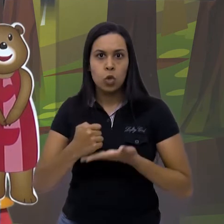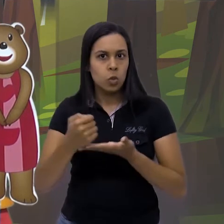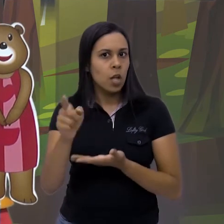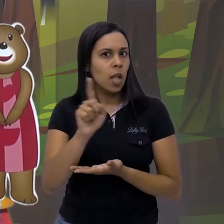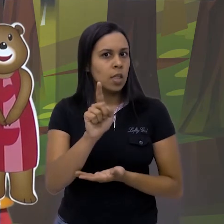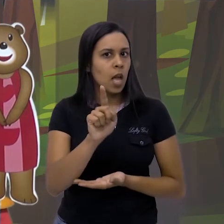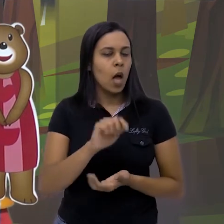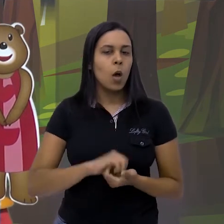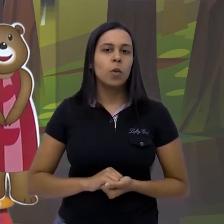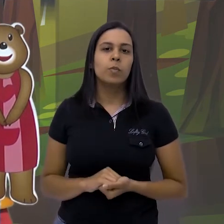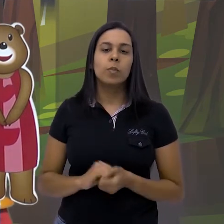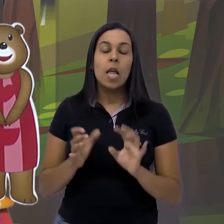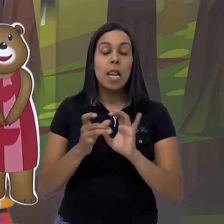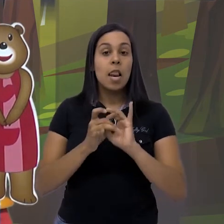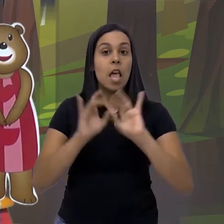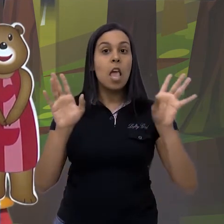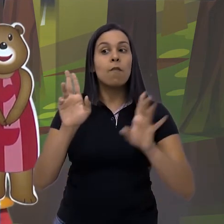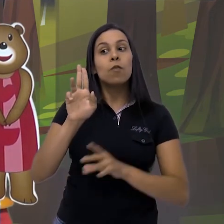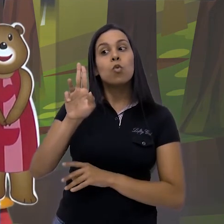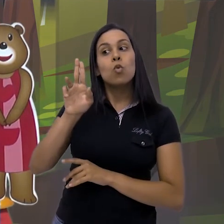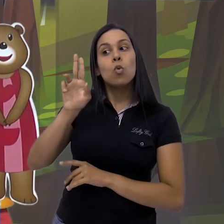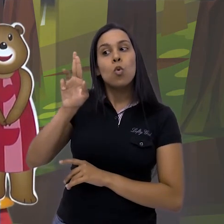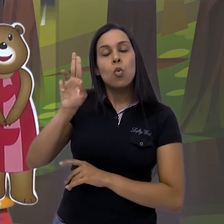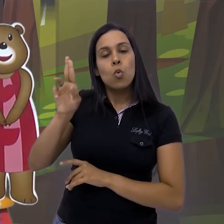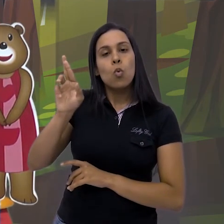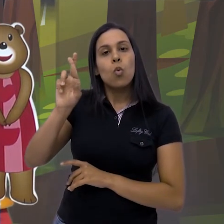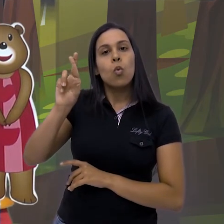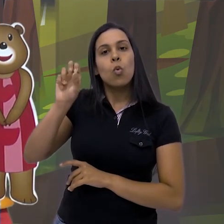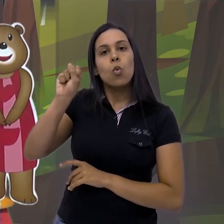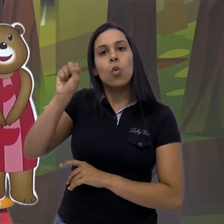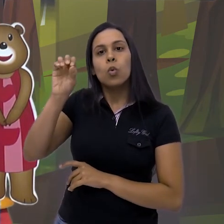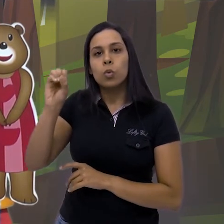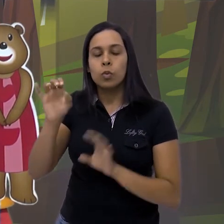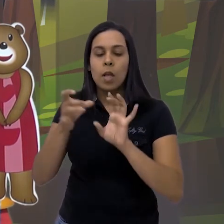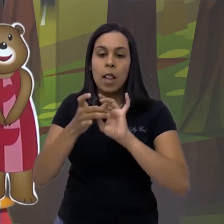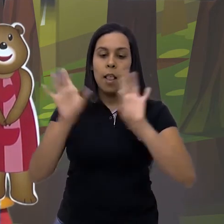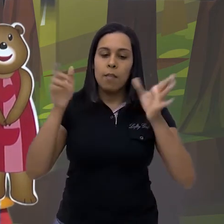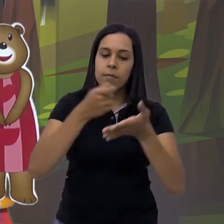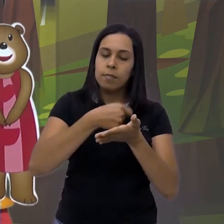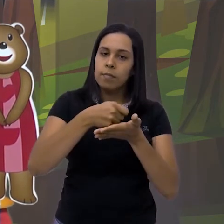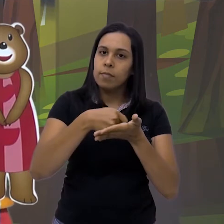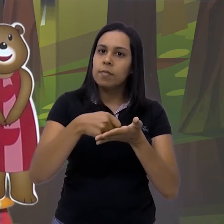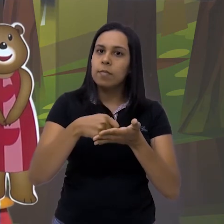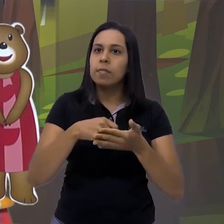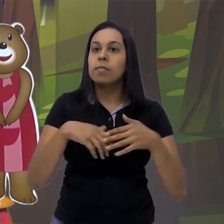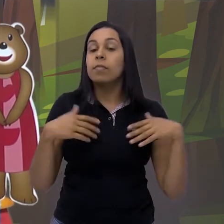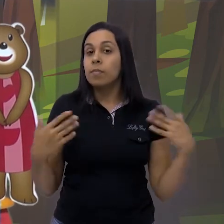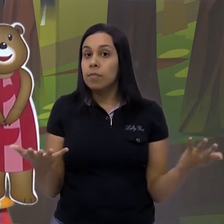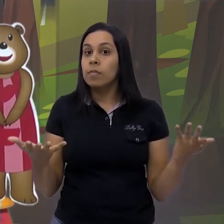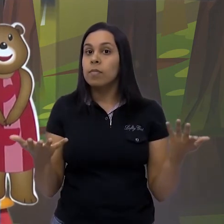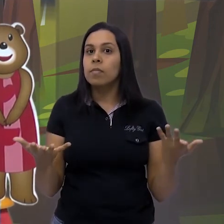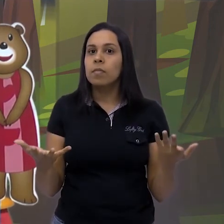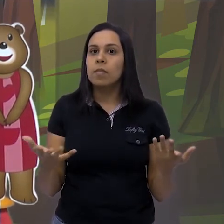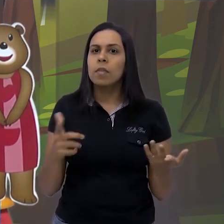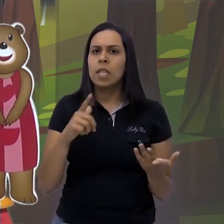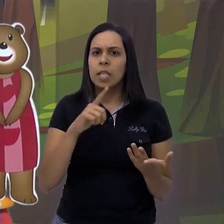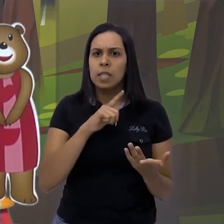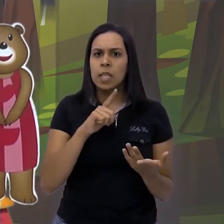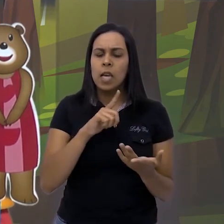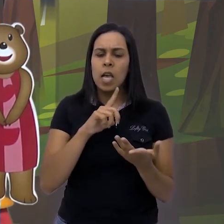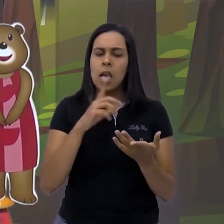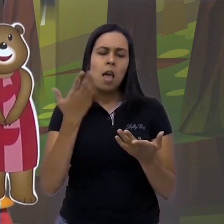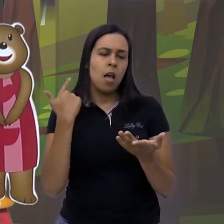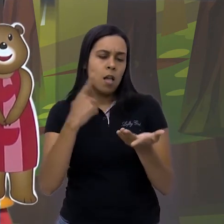Deixa a criança escrever livre. É o nosso momento de escrita espontânea. Então, assim como tinha nas nossas